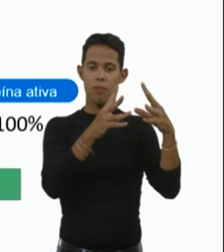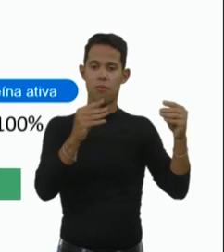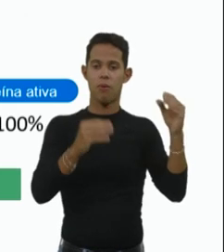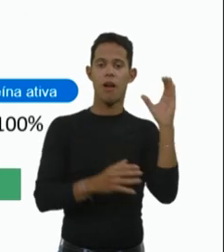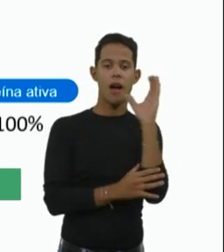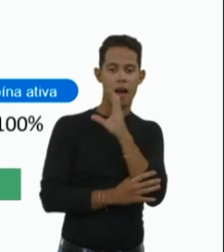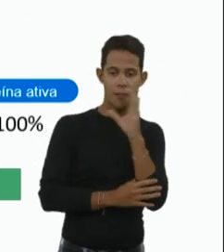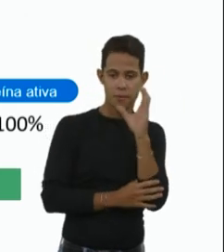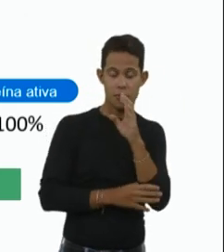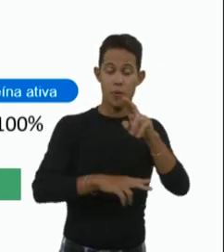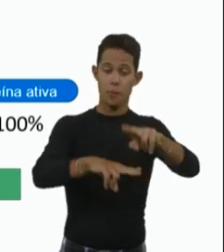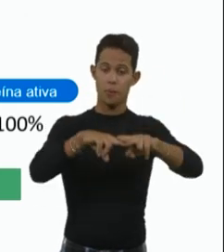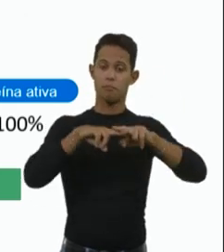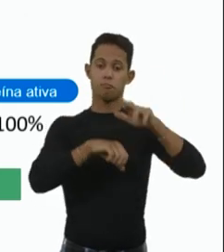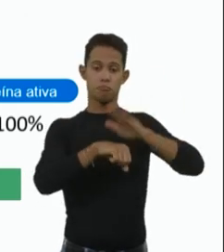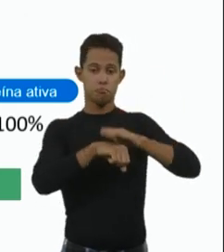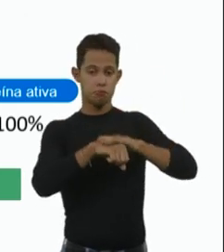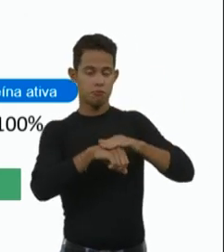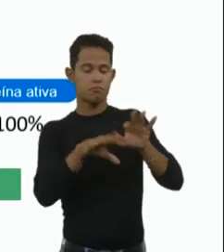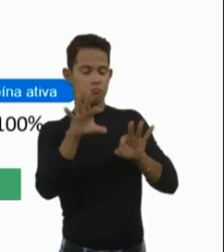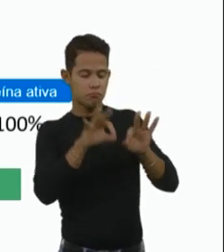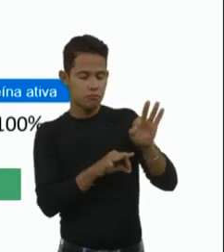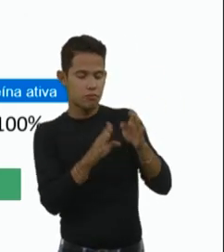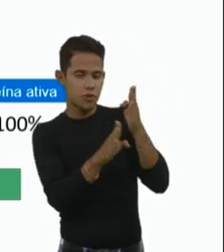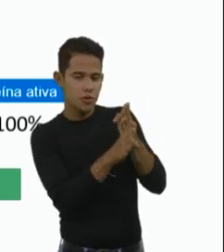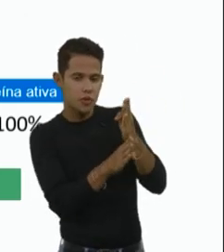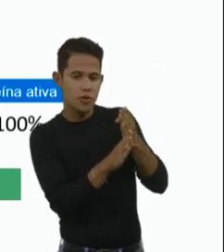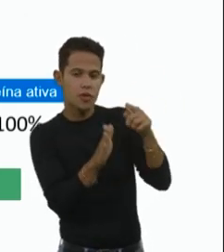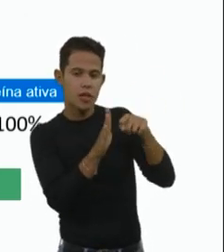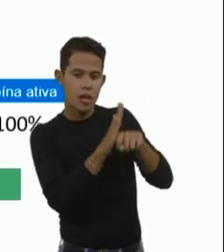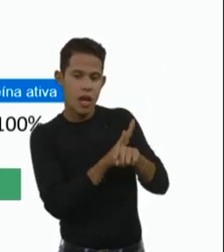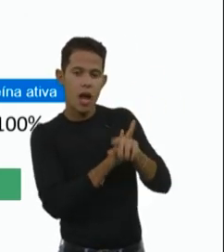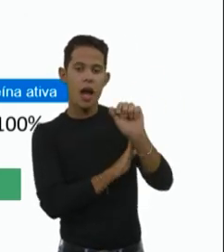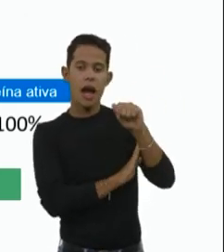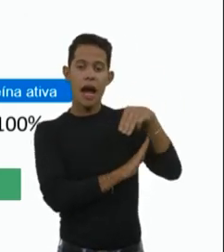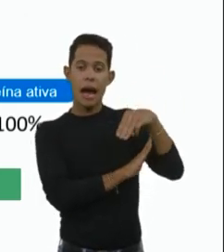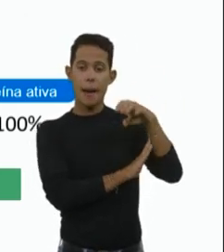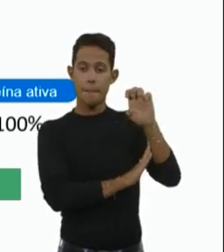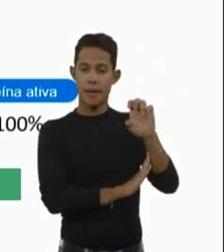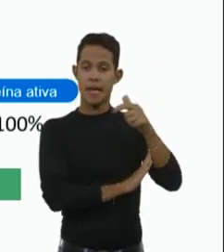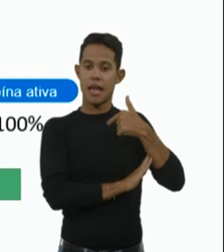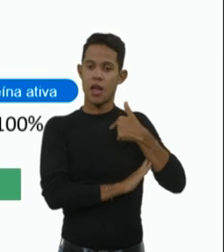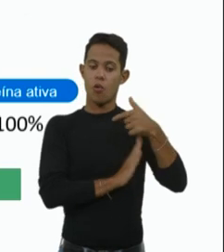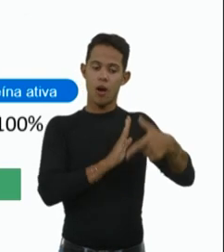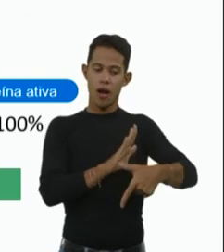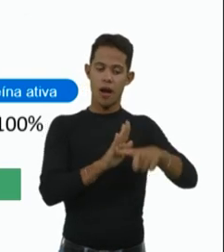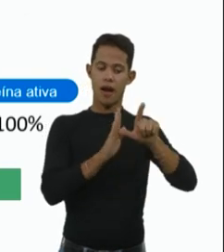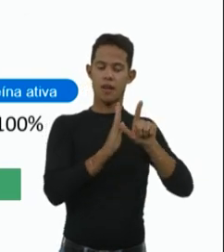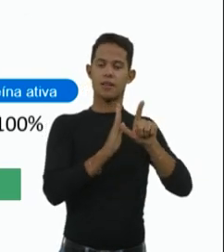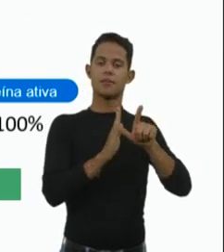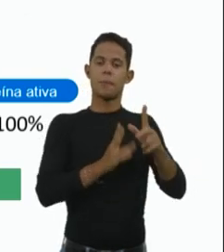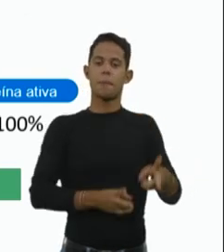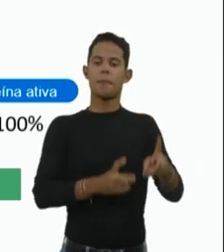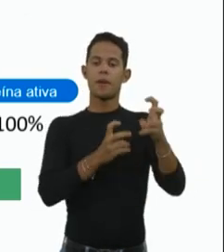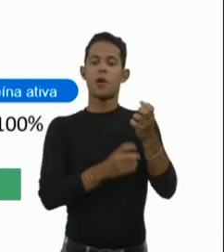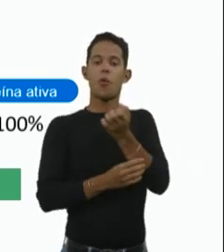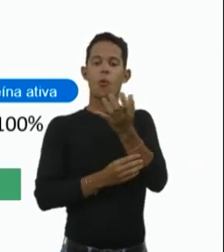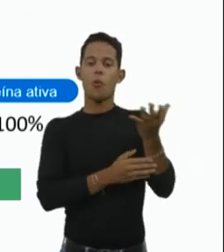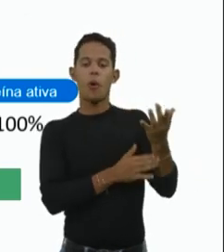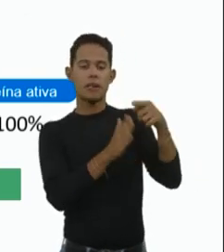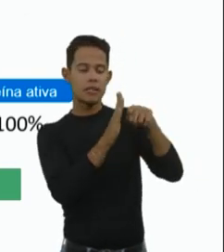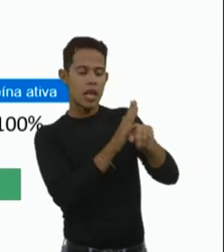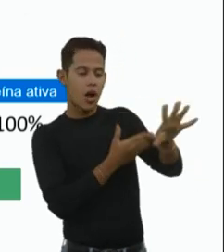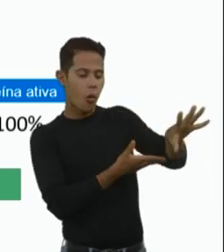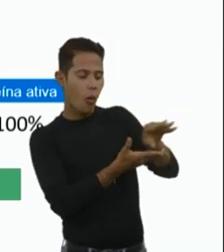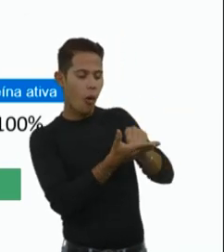Então, para mim fazer o diagnóstico de AMI, eu vou analisar quantas cópias normais de SMN1 eu tiver. Então, se eu